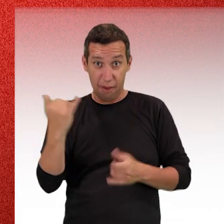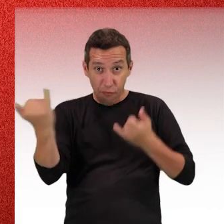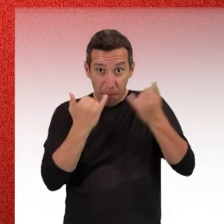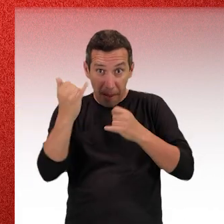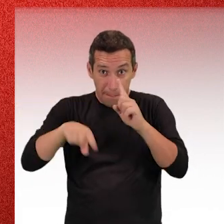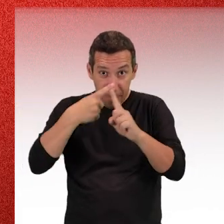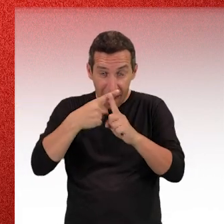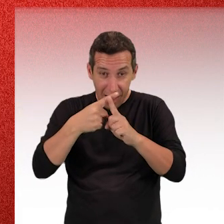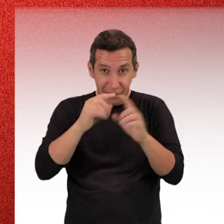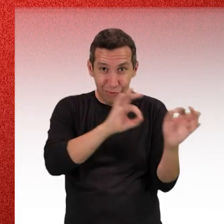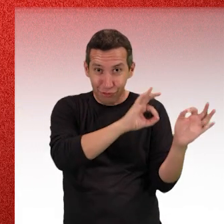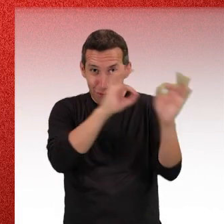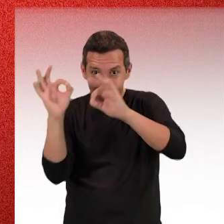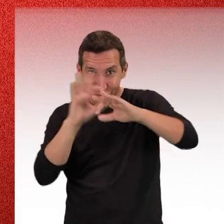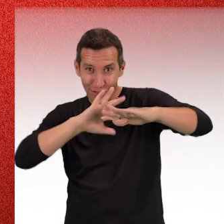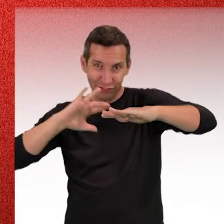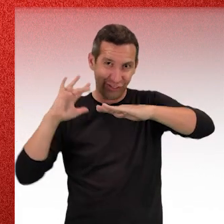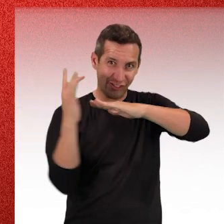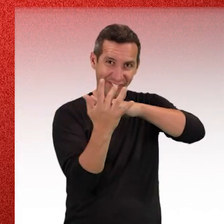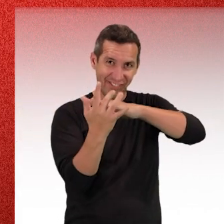Fique de olho nas nossas redes sociais.